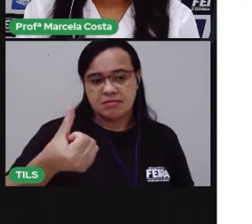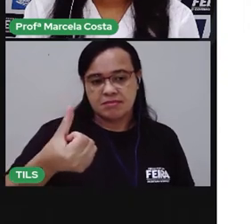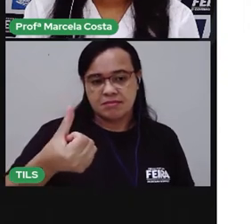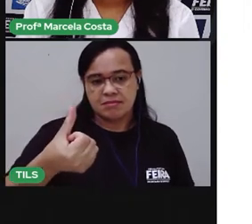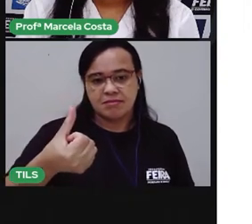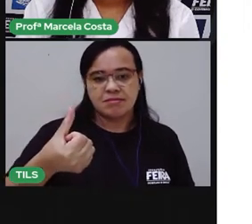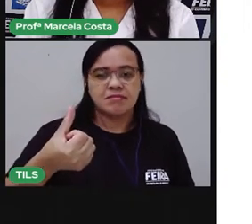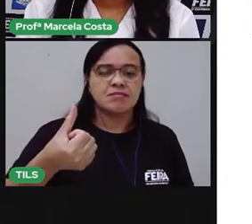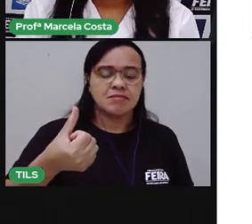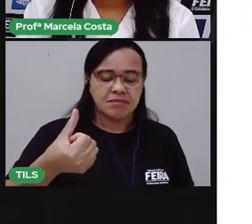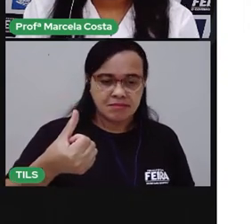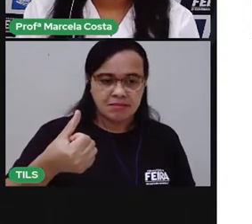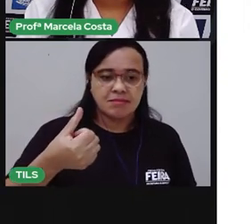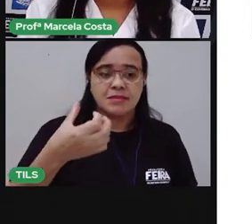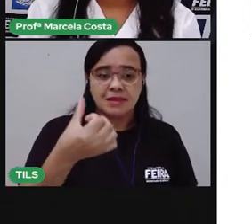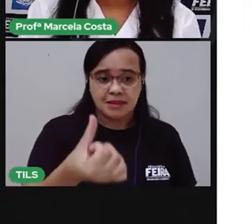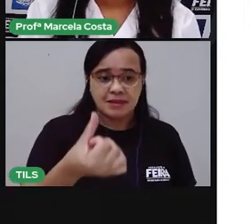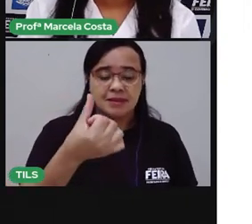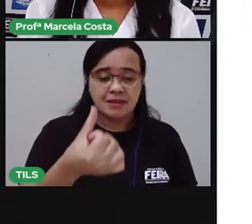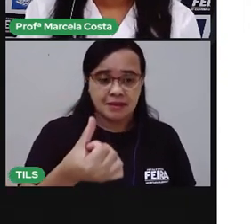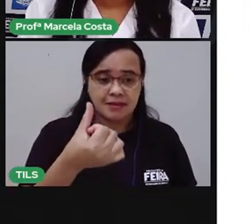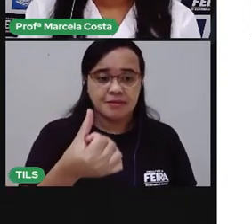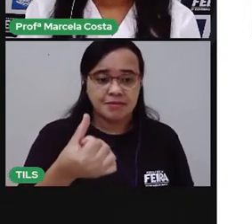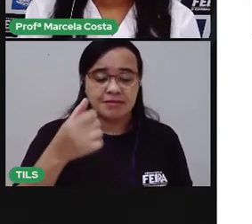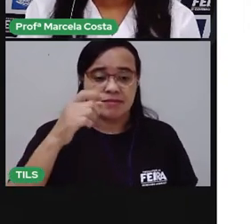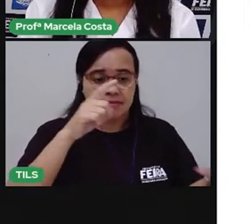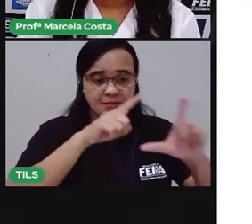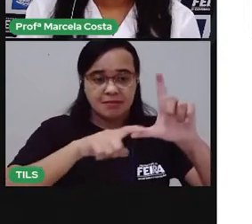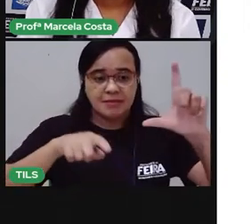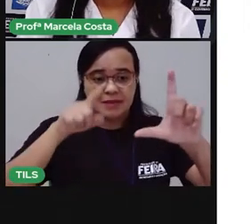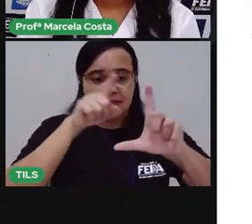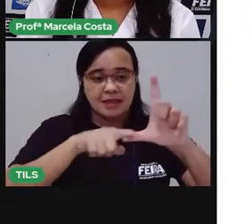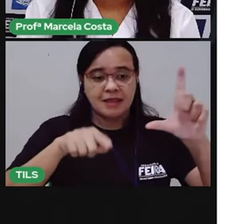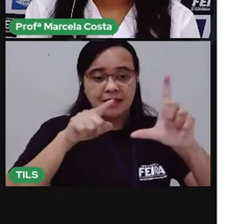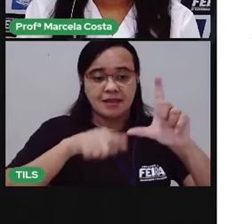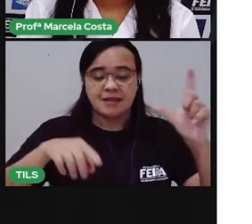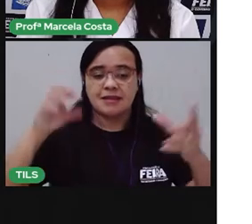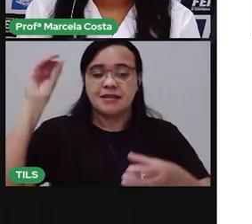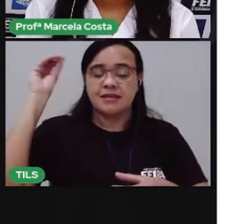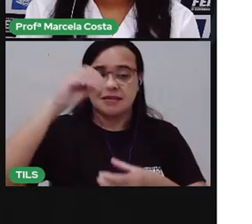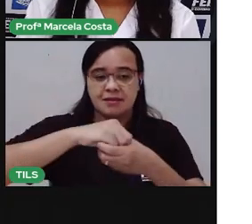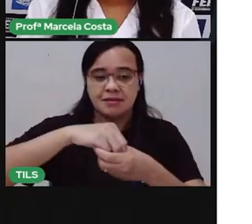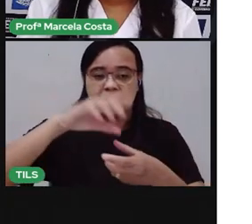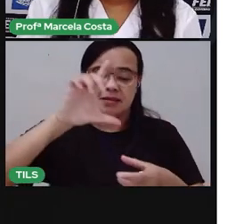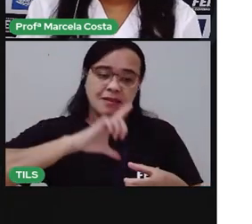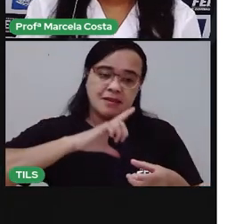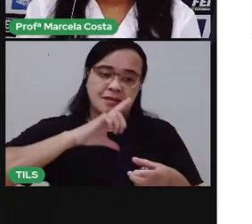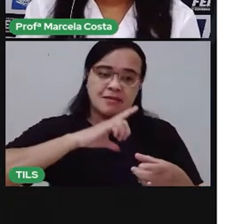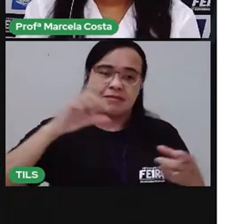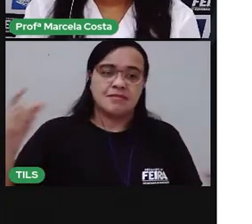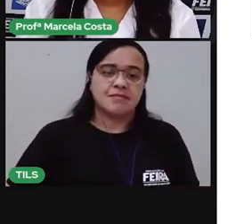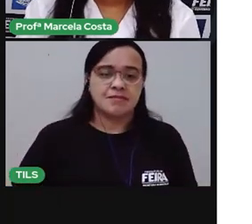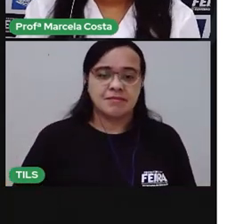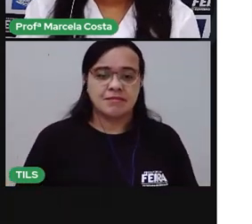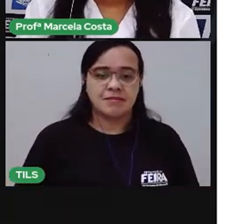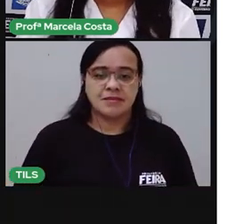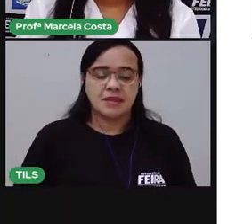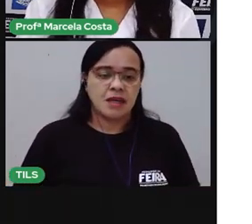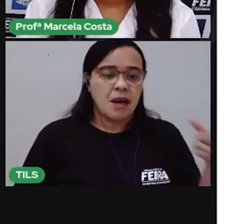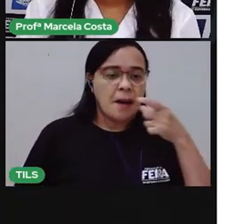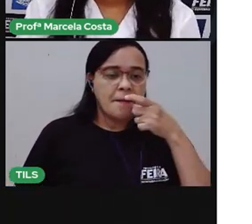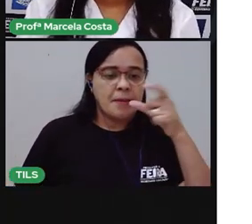seis. Seis letras. Número seis aqui nesse espaço. Agora a palavra